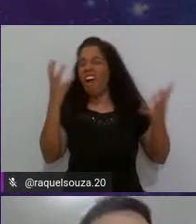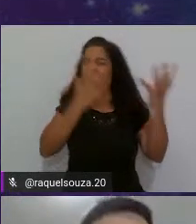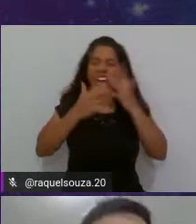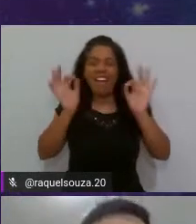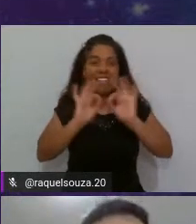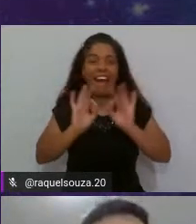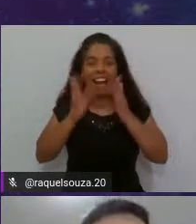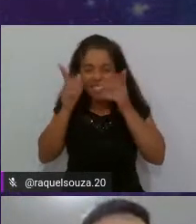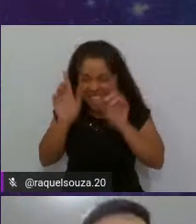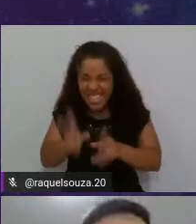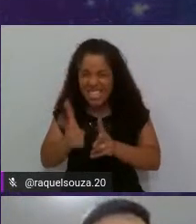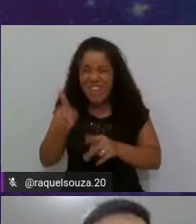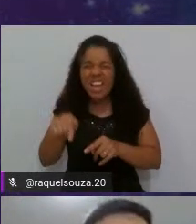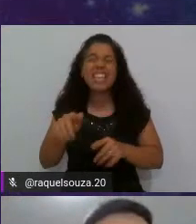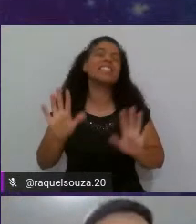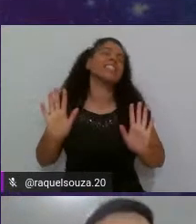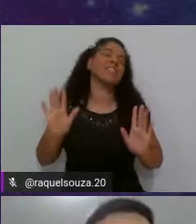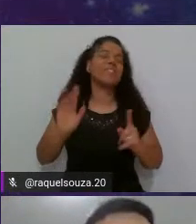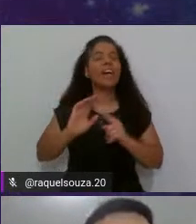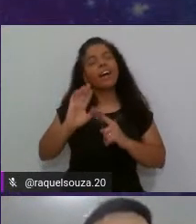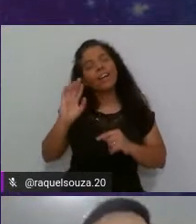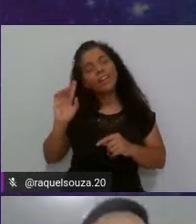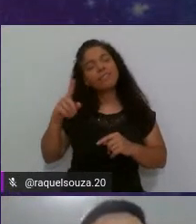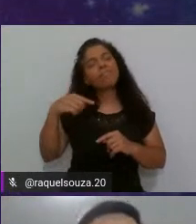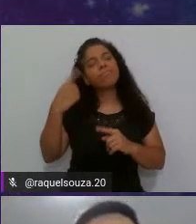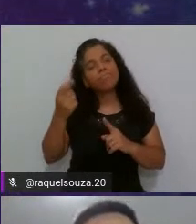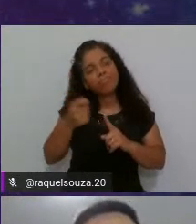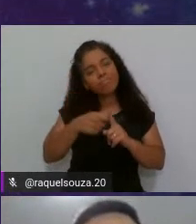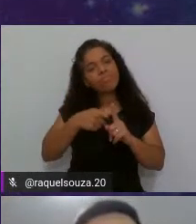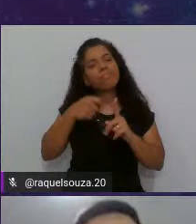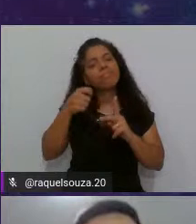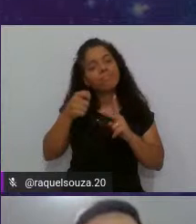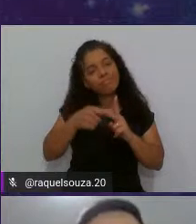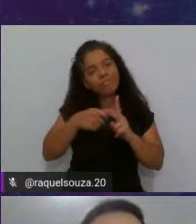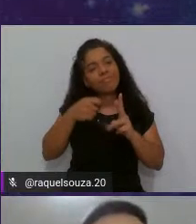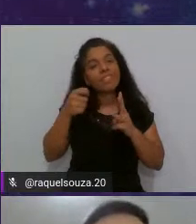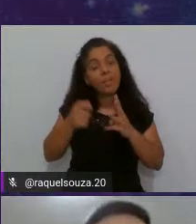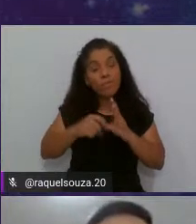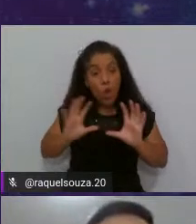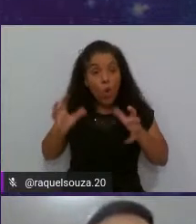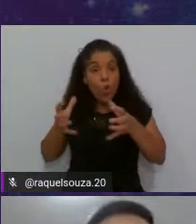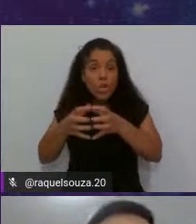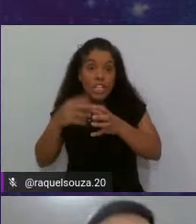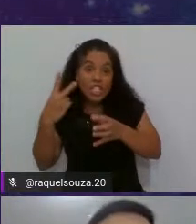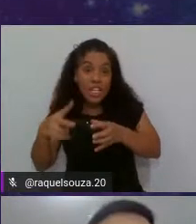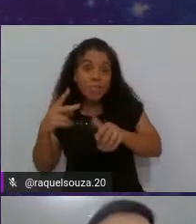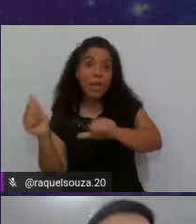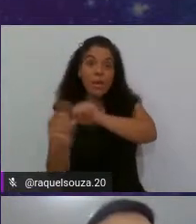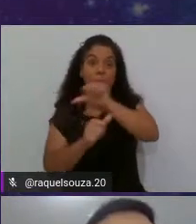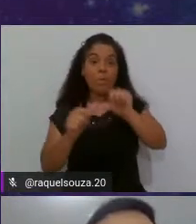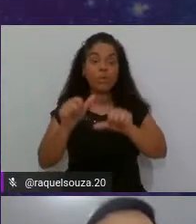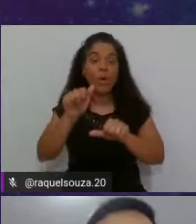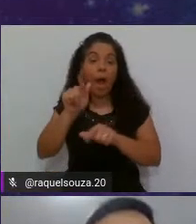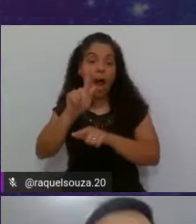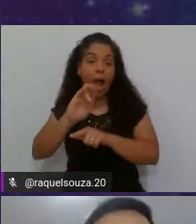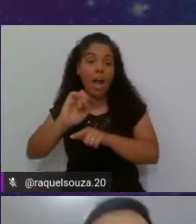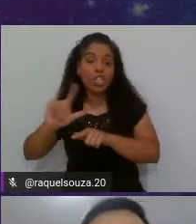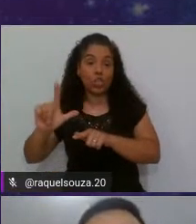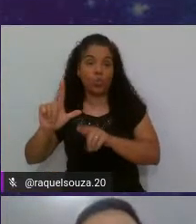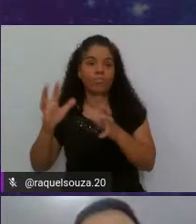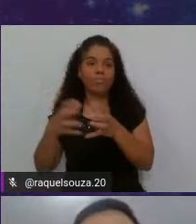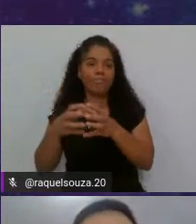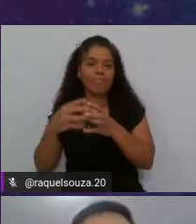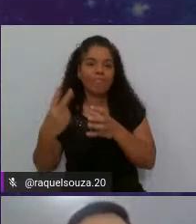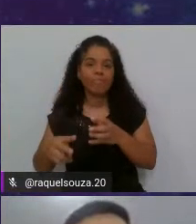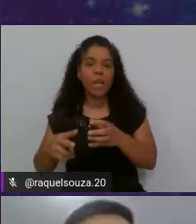repente, depois de alguns meses, o time dele mudou para o Aja. E aí, Gabriel passou a não ter